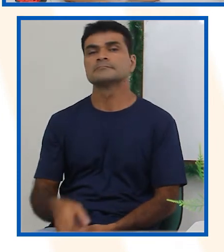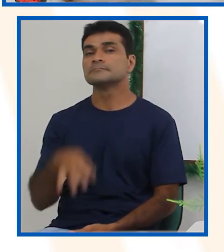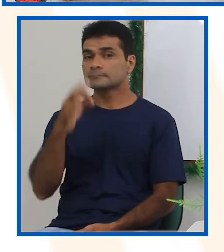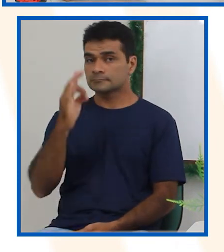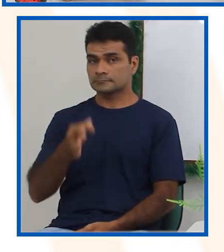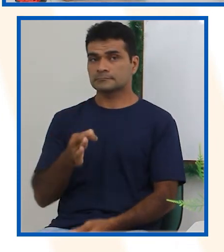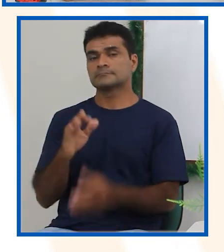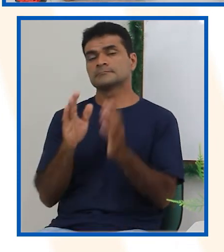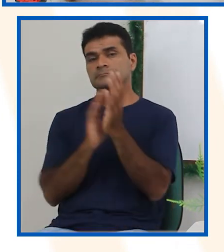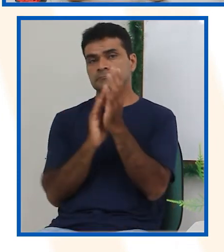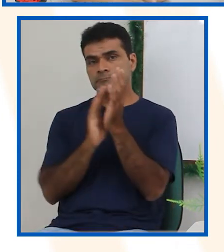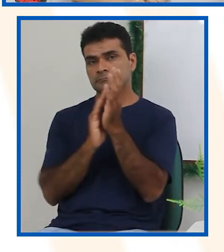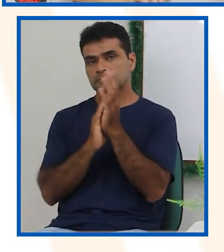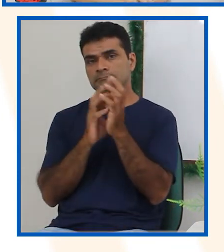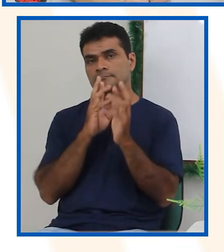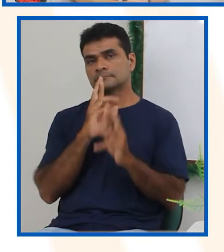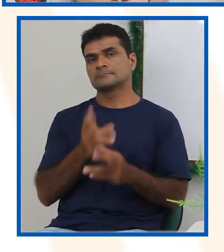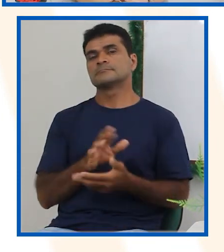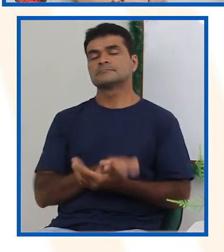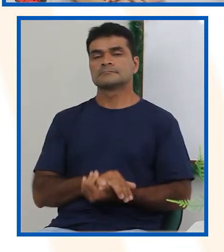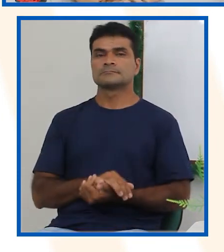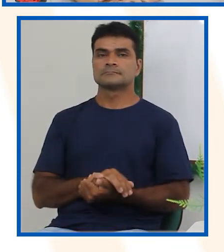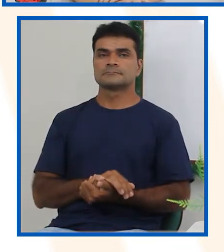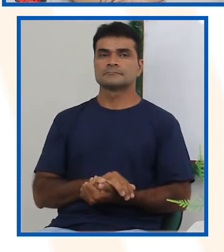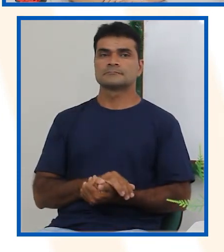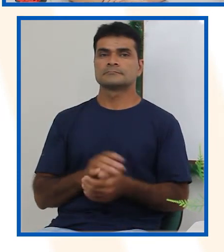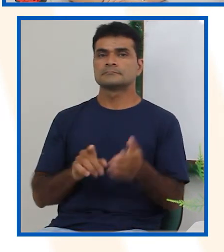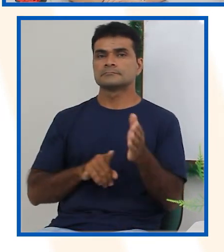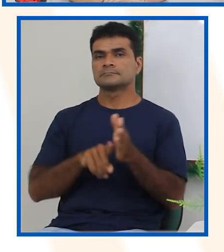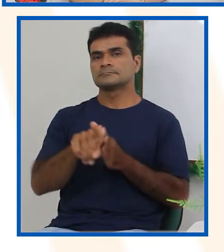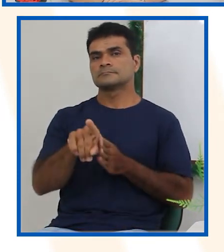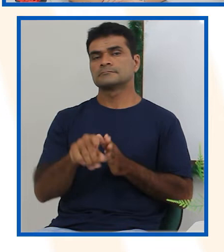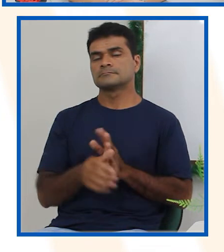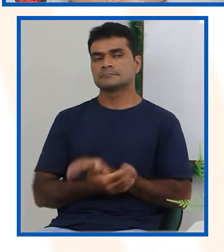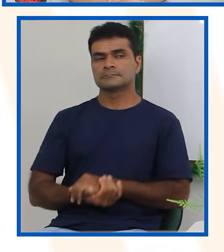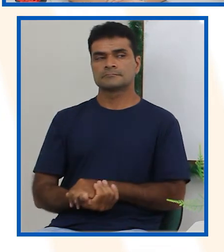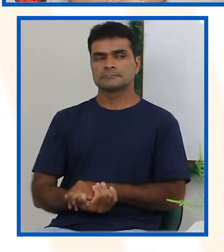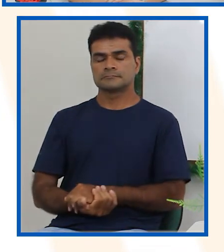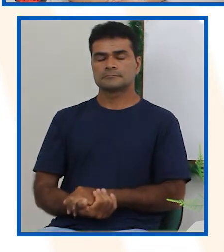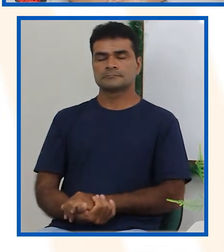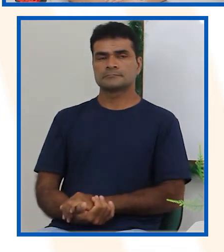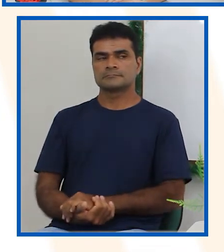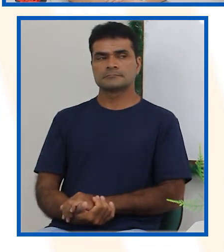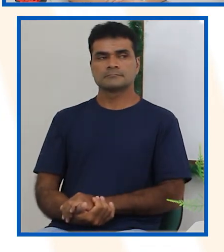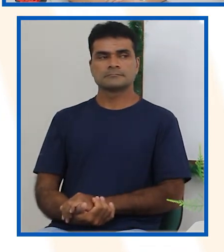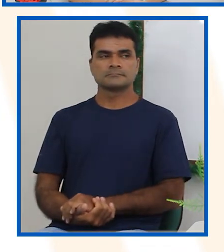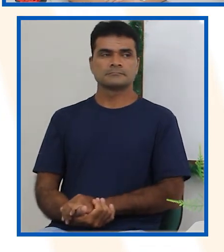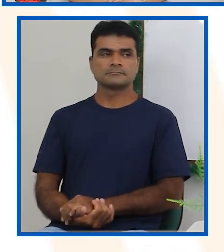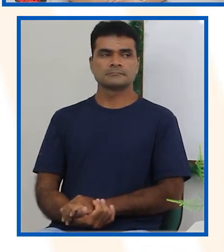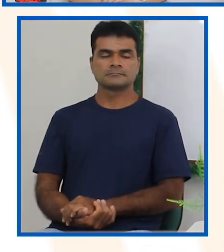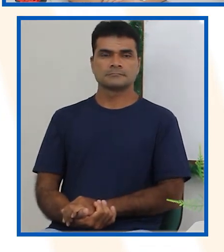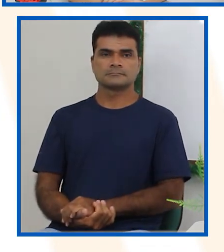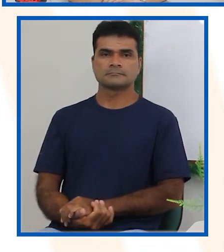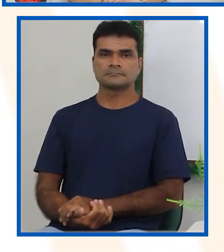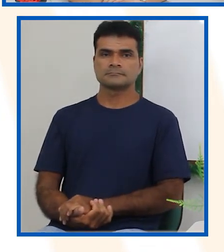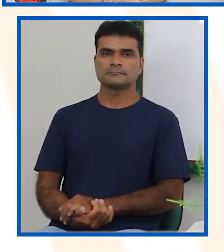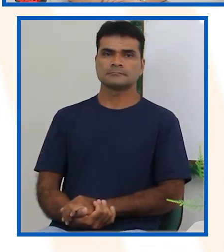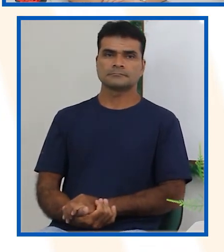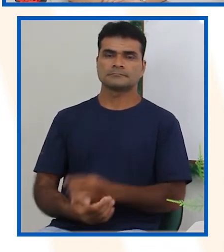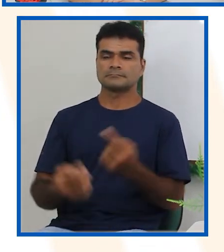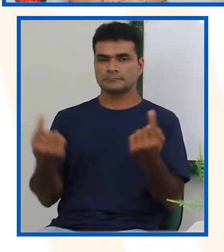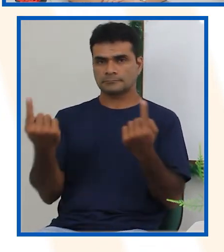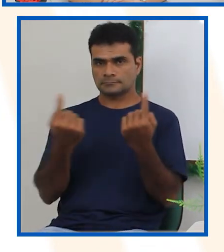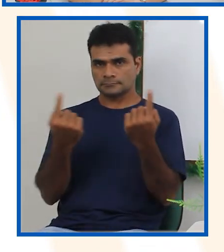Hum, muito bem. Acertamos. Vamos para a próxima perguntinha. Olha só. Miguel e sua amiga